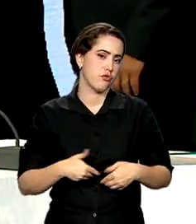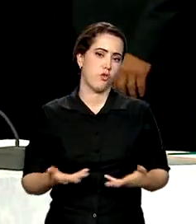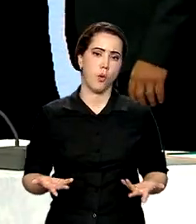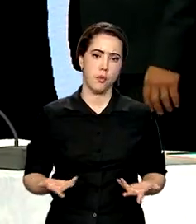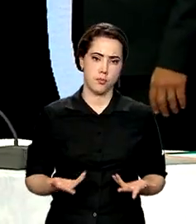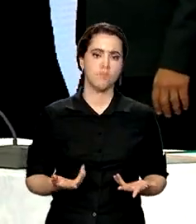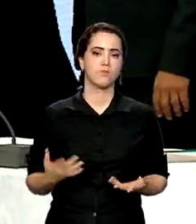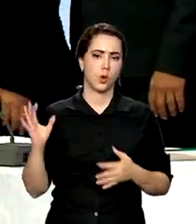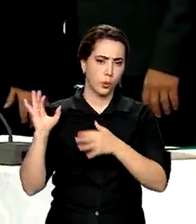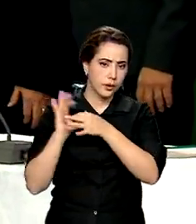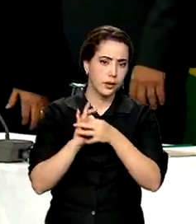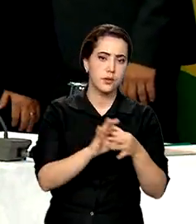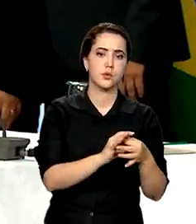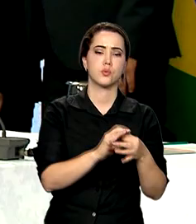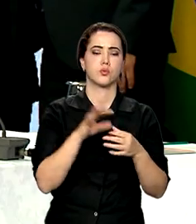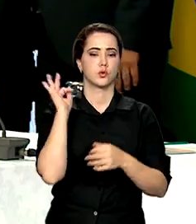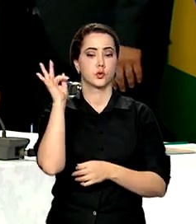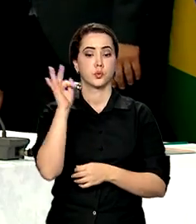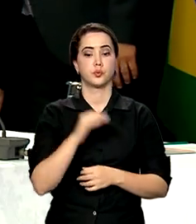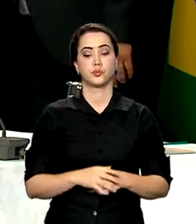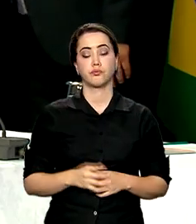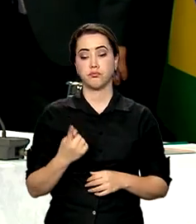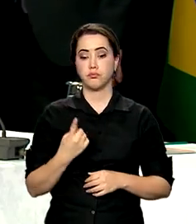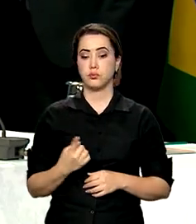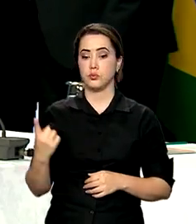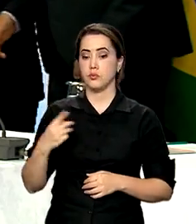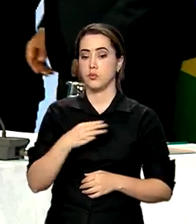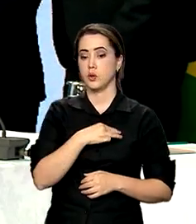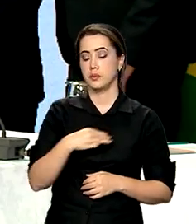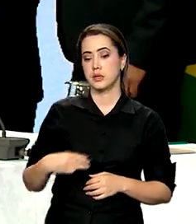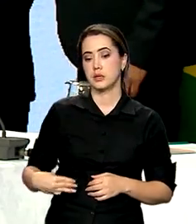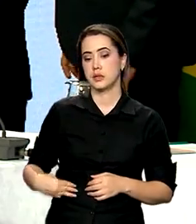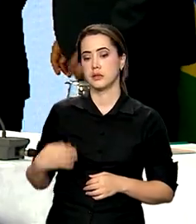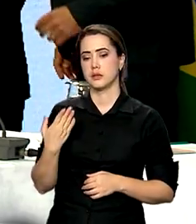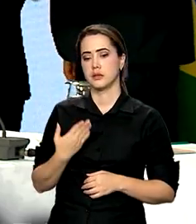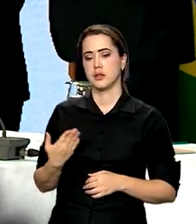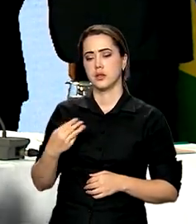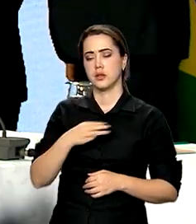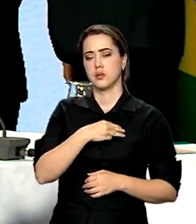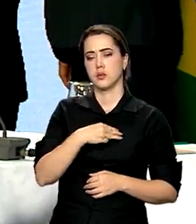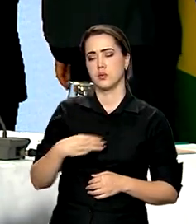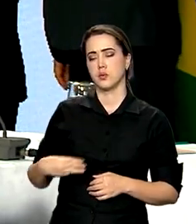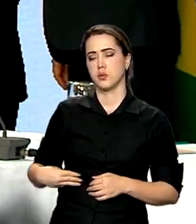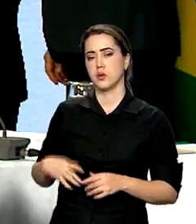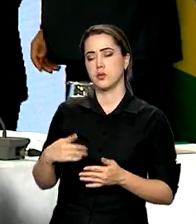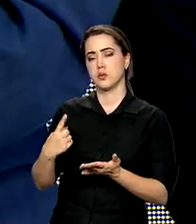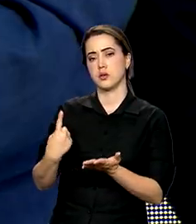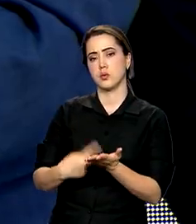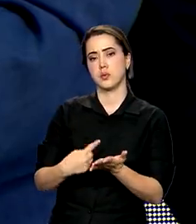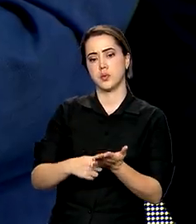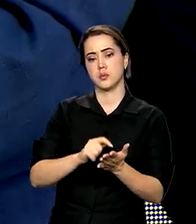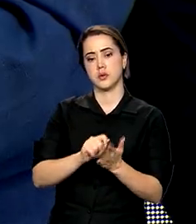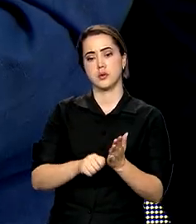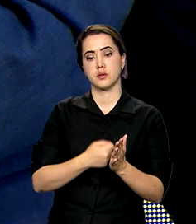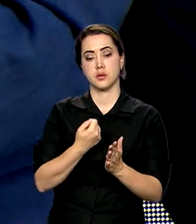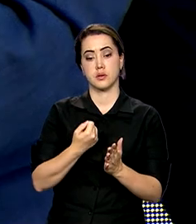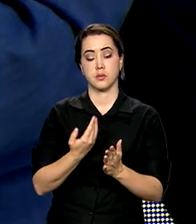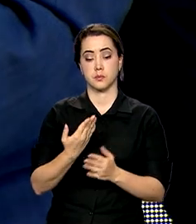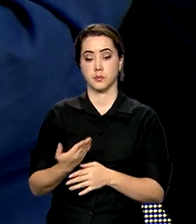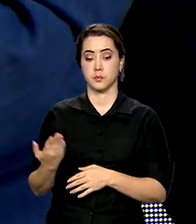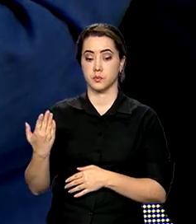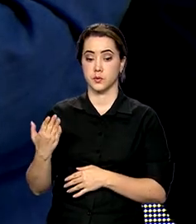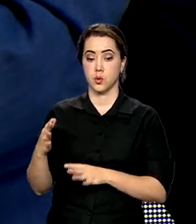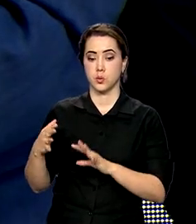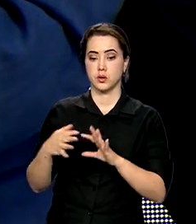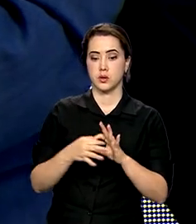Desenvolvimento Social e Combate à Fome assinou um acordo de cooperação com a Amazon Web Services. A